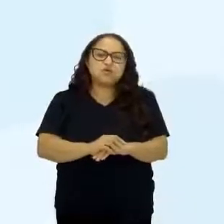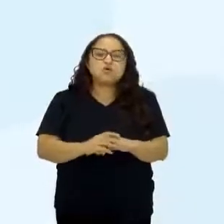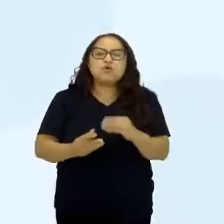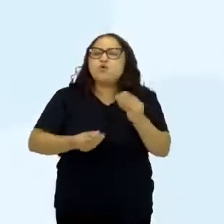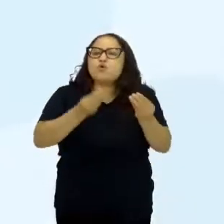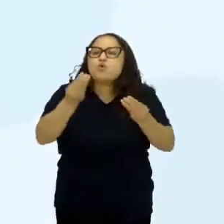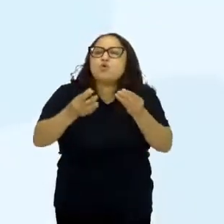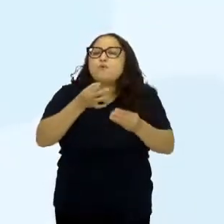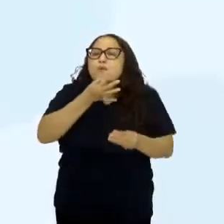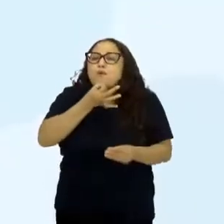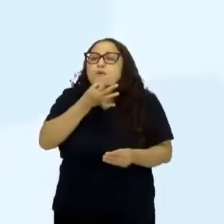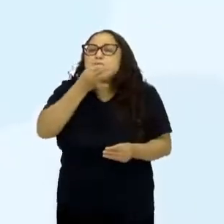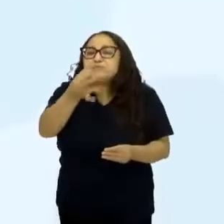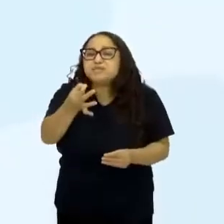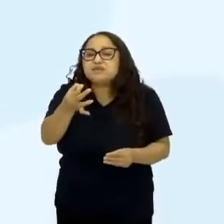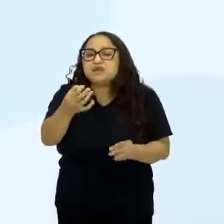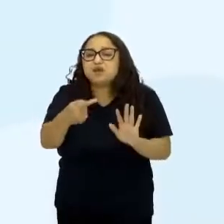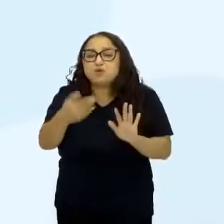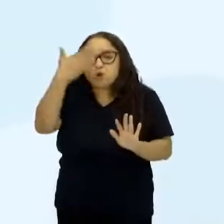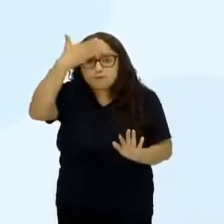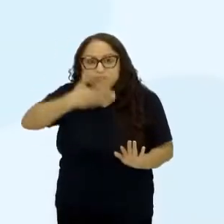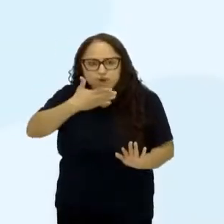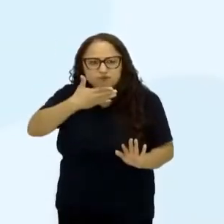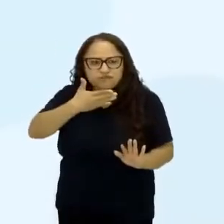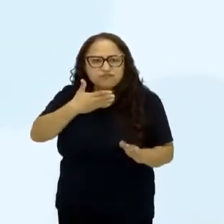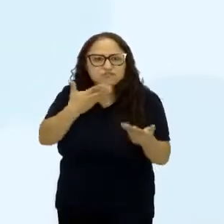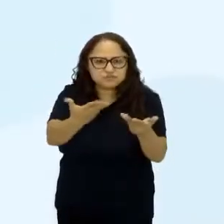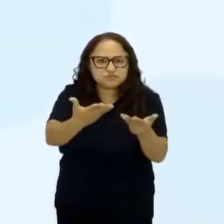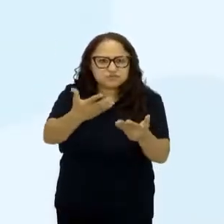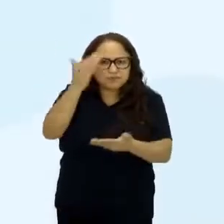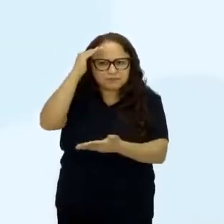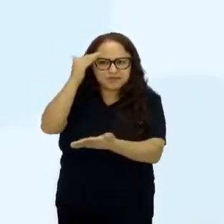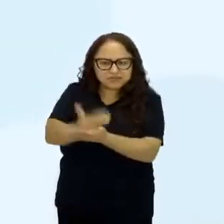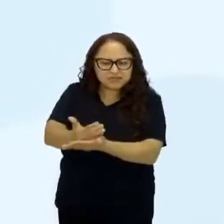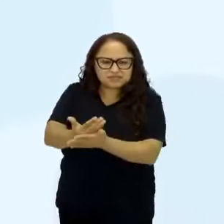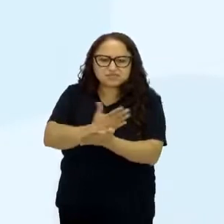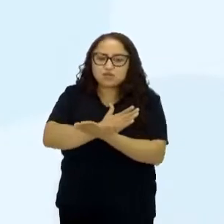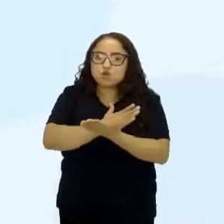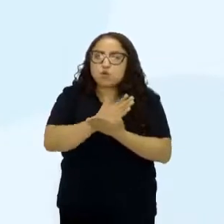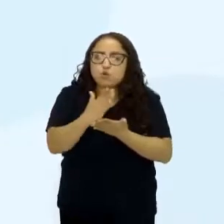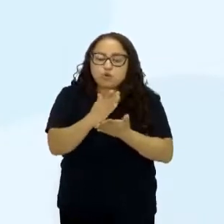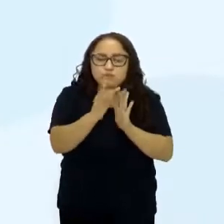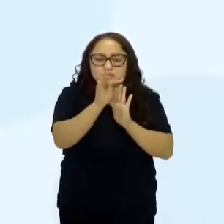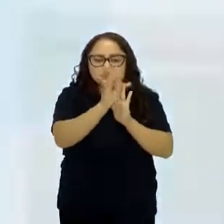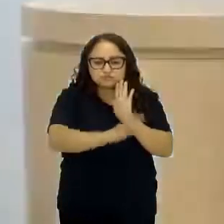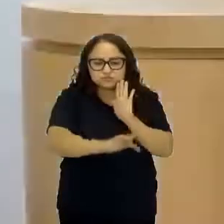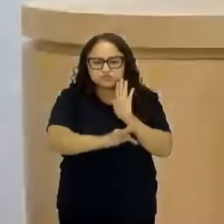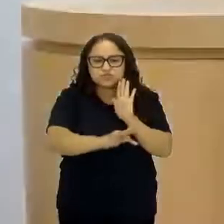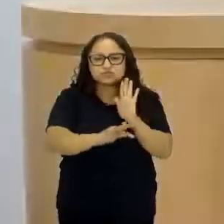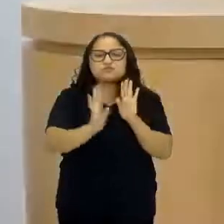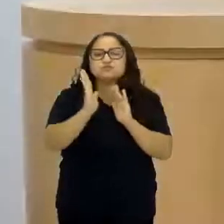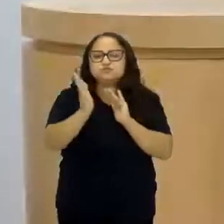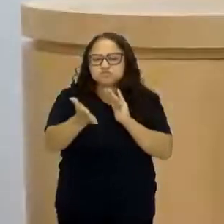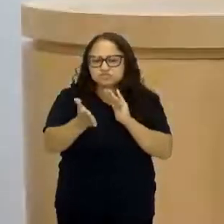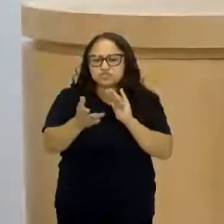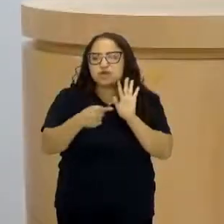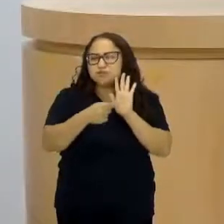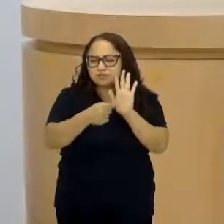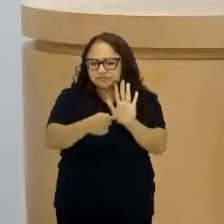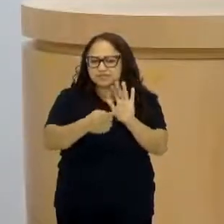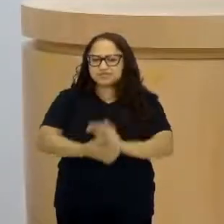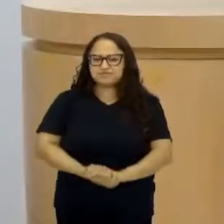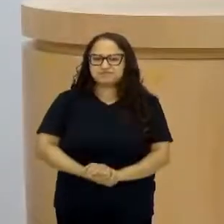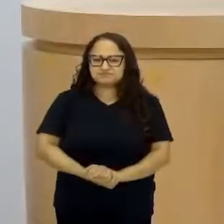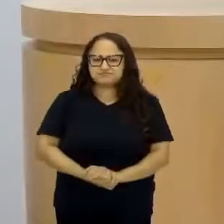apresentados para defender essa tese? Lá no início do texto, no início da aula, eu já comecei mostrando esse